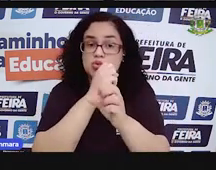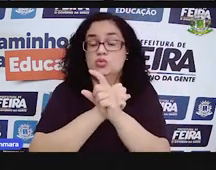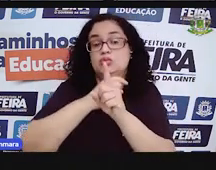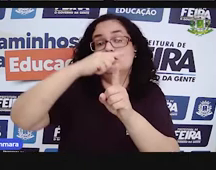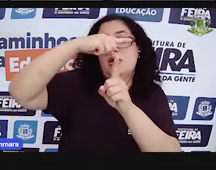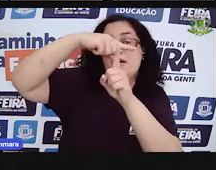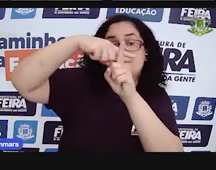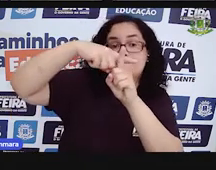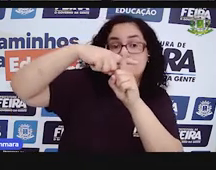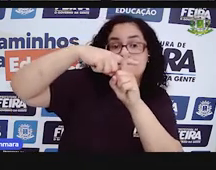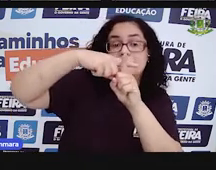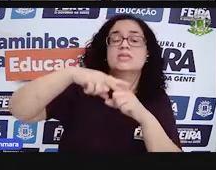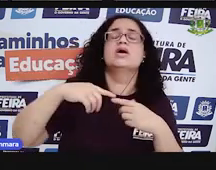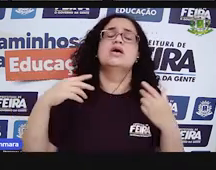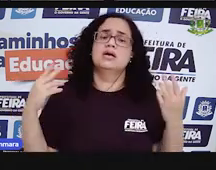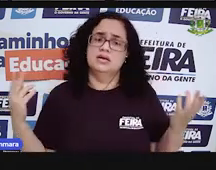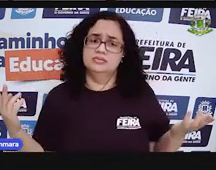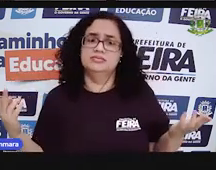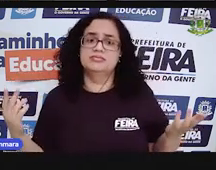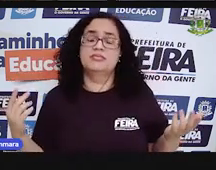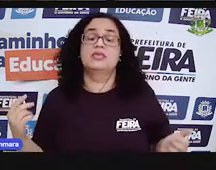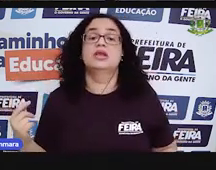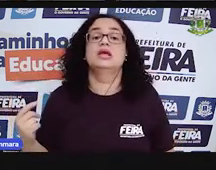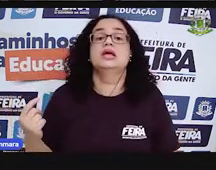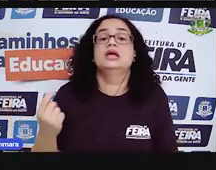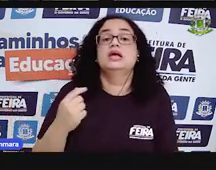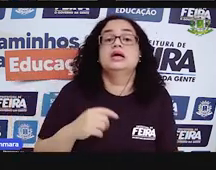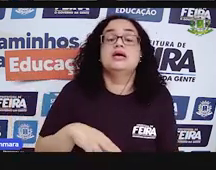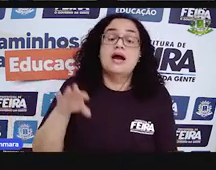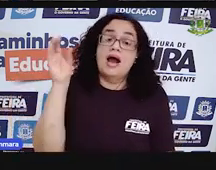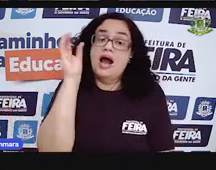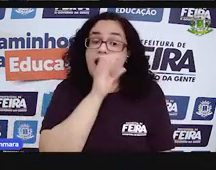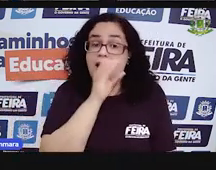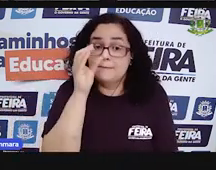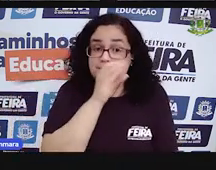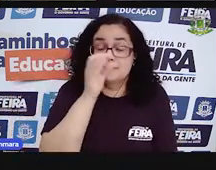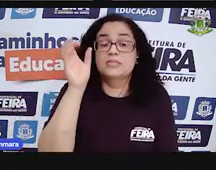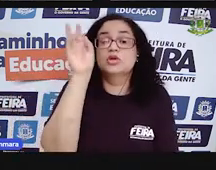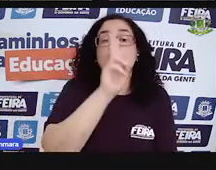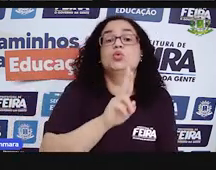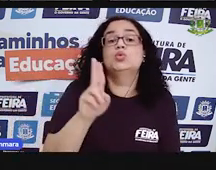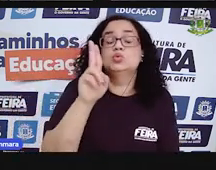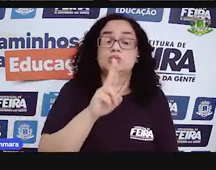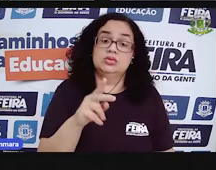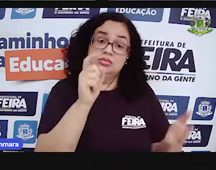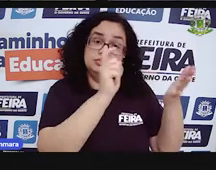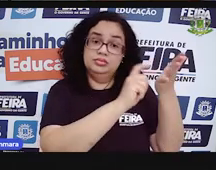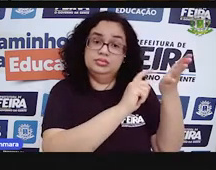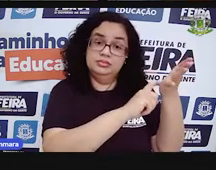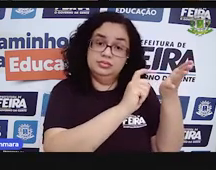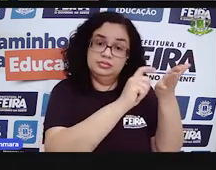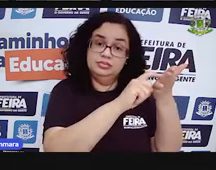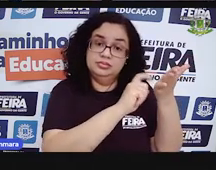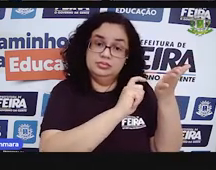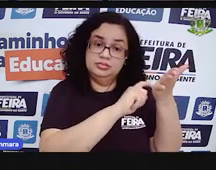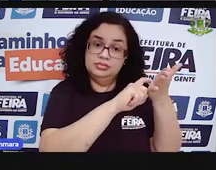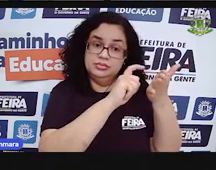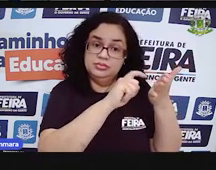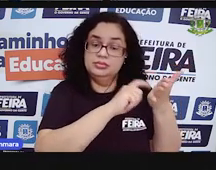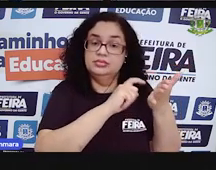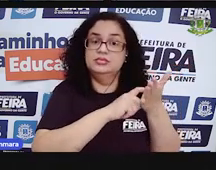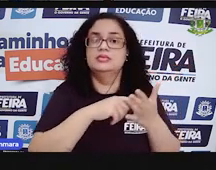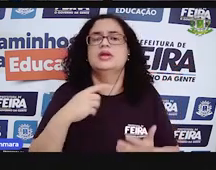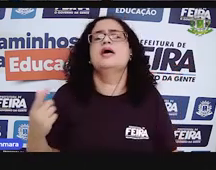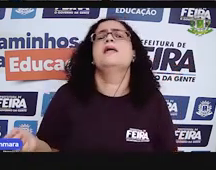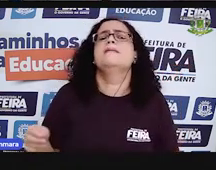esses valores. E é, professor? É. A gente faz isso rapidamente usando uma calculadora. E aí eu já peço para você, ó,